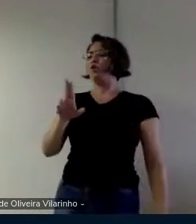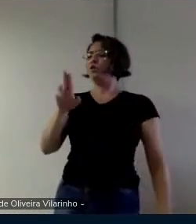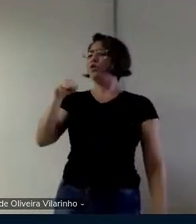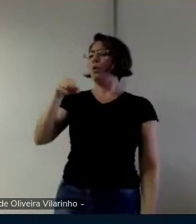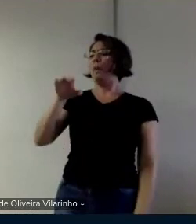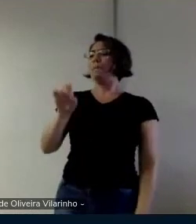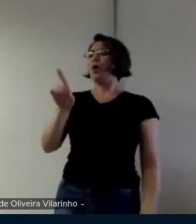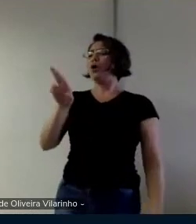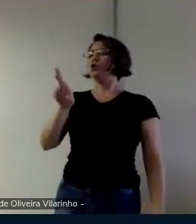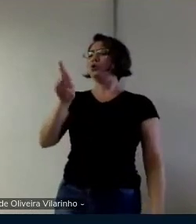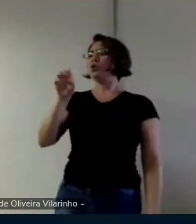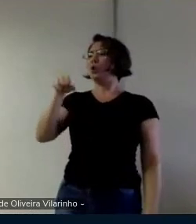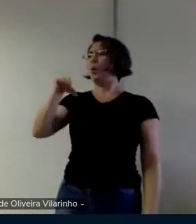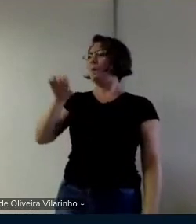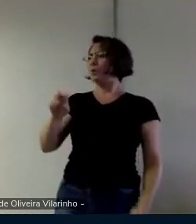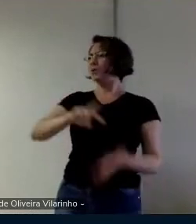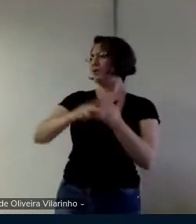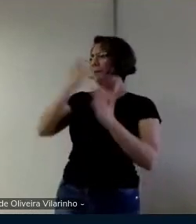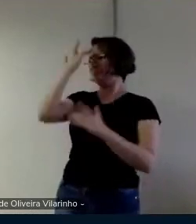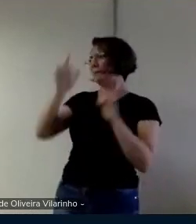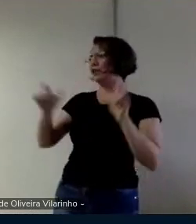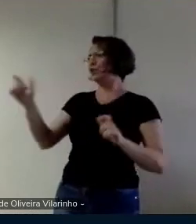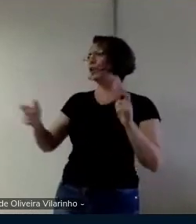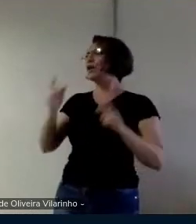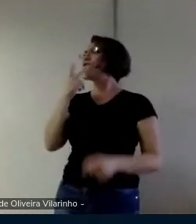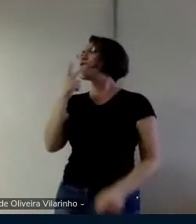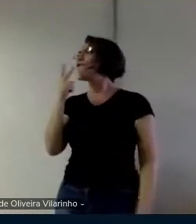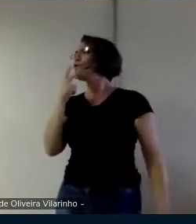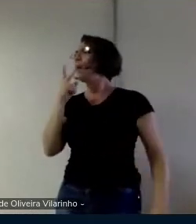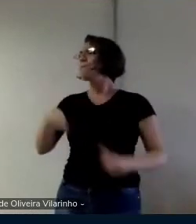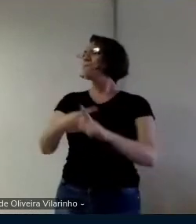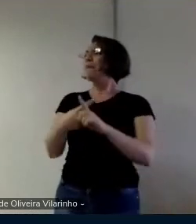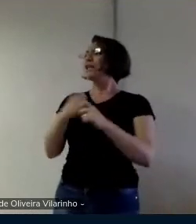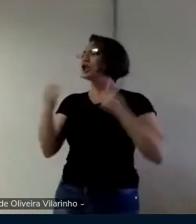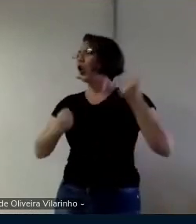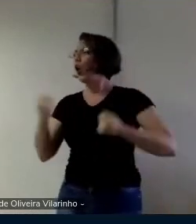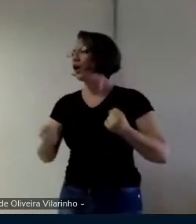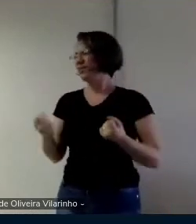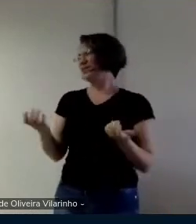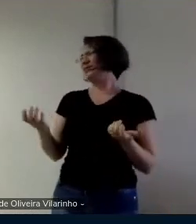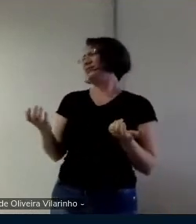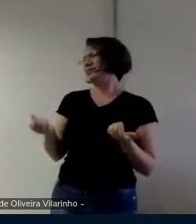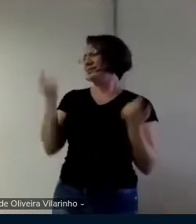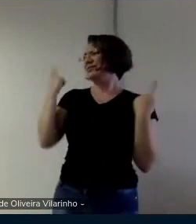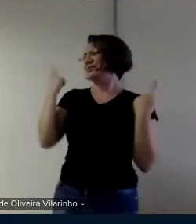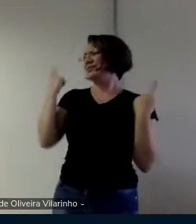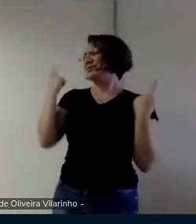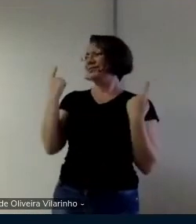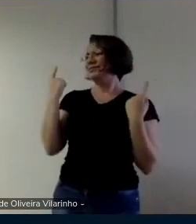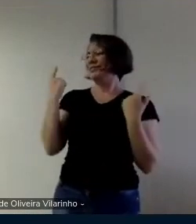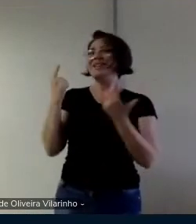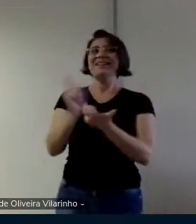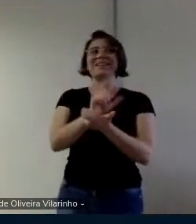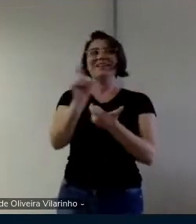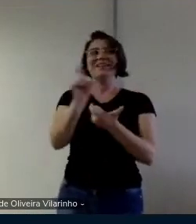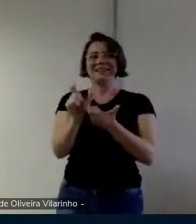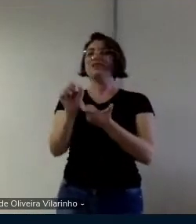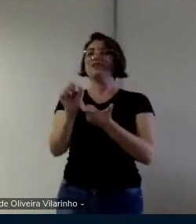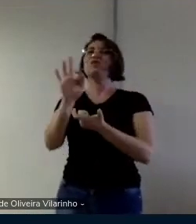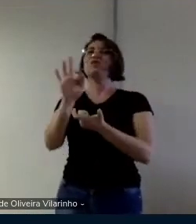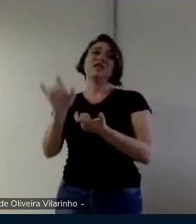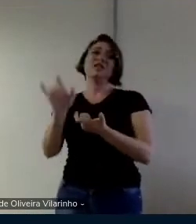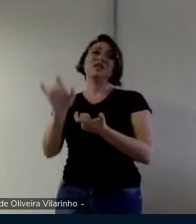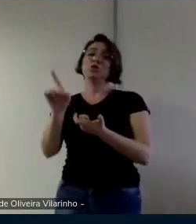os fumantes correm é o lugar onde os fumantes ficam então acaba sendo uma criatividade de um sufixo e isso que a gente